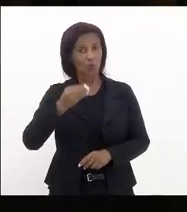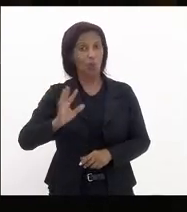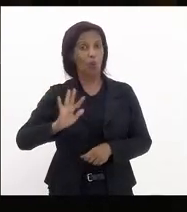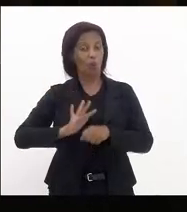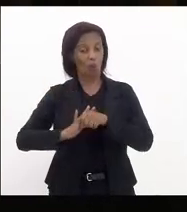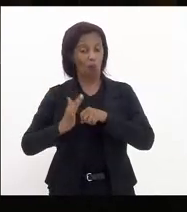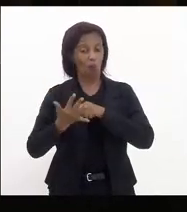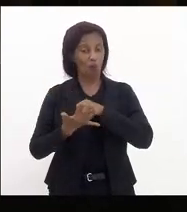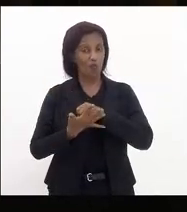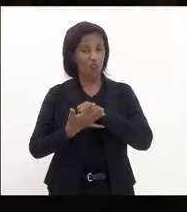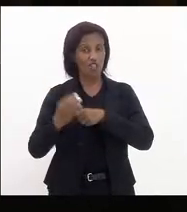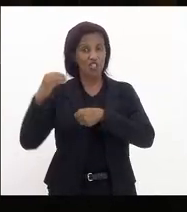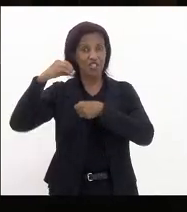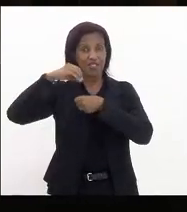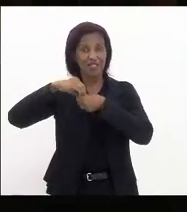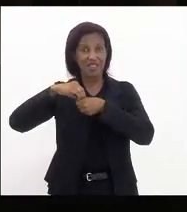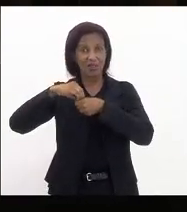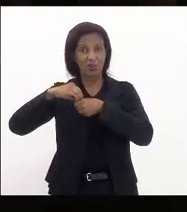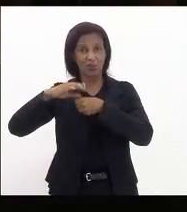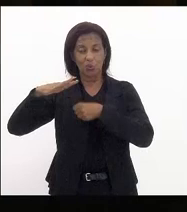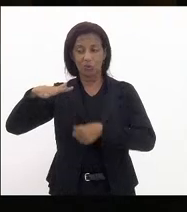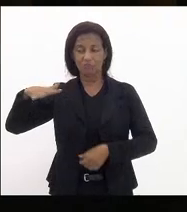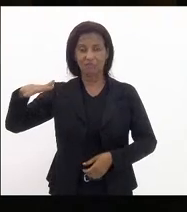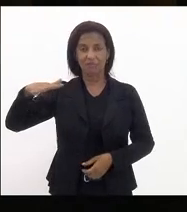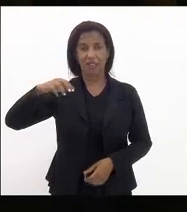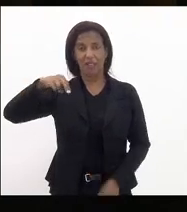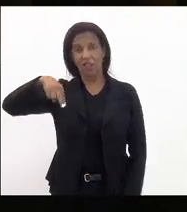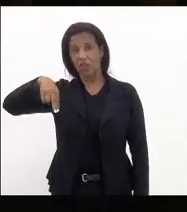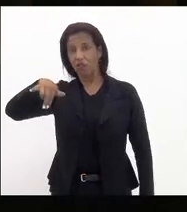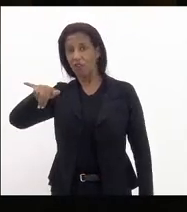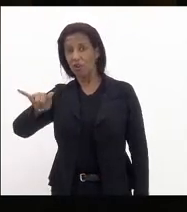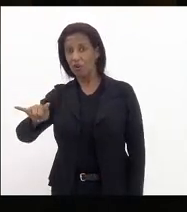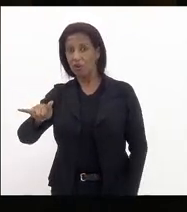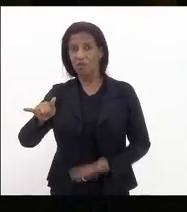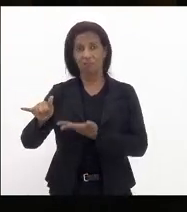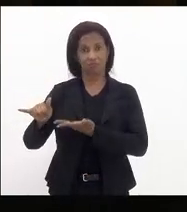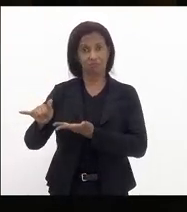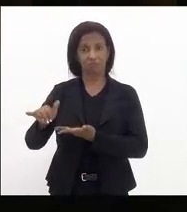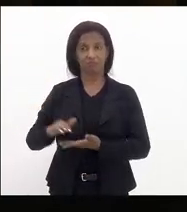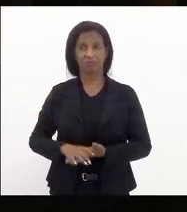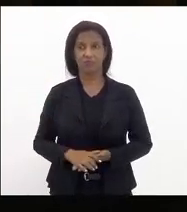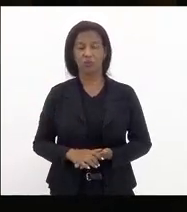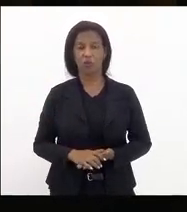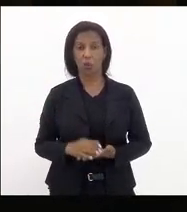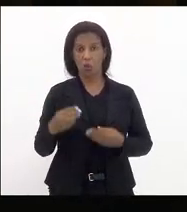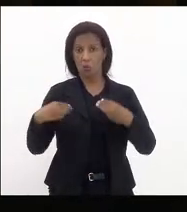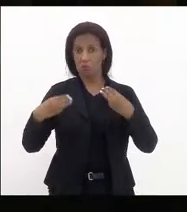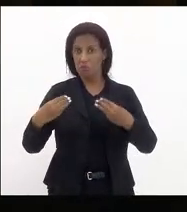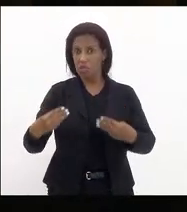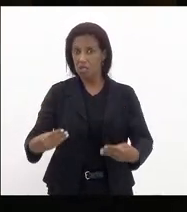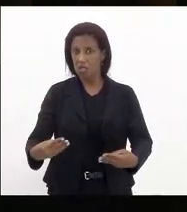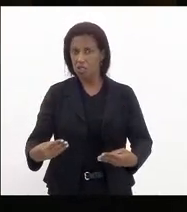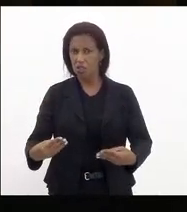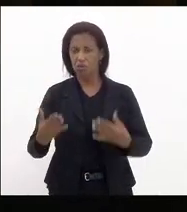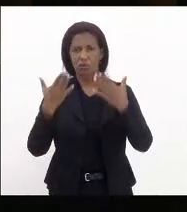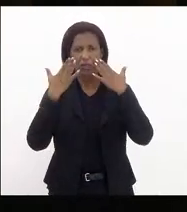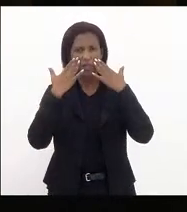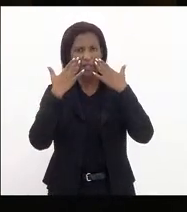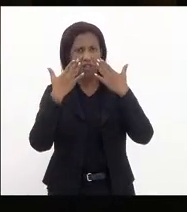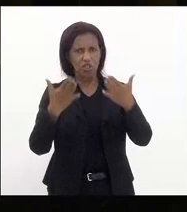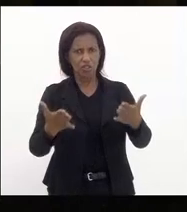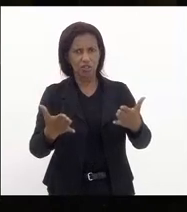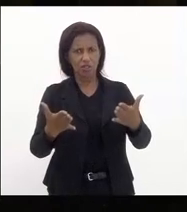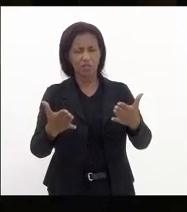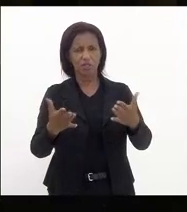para a covid na comitiva a Nova York um ministro que diante das